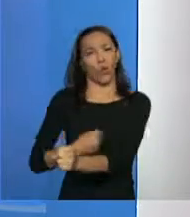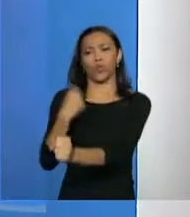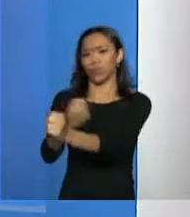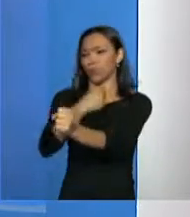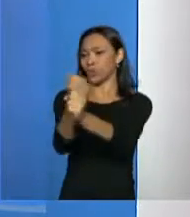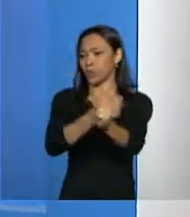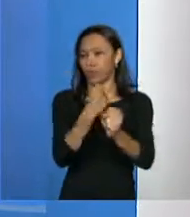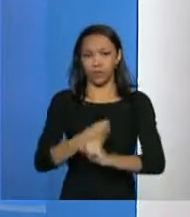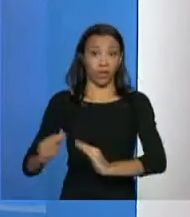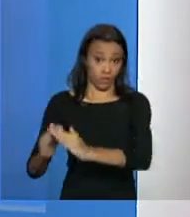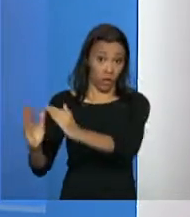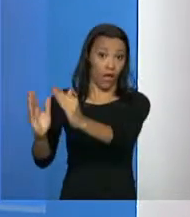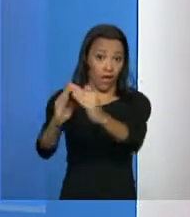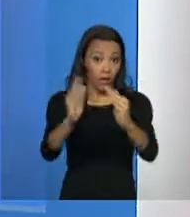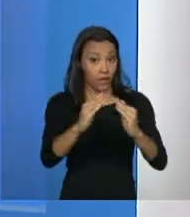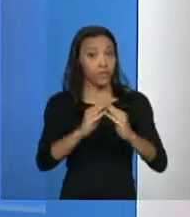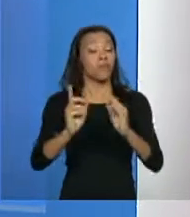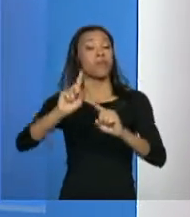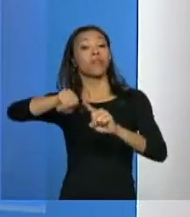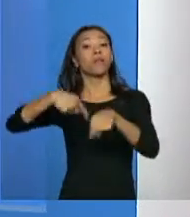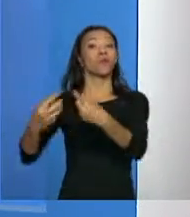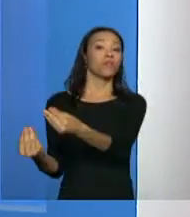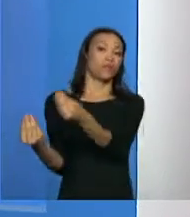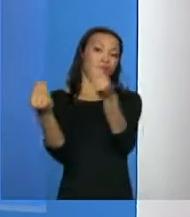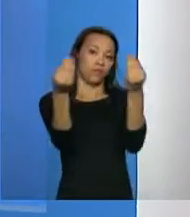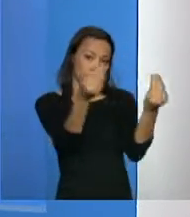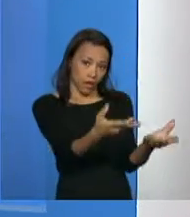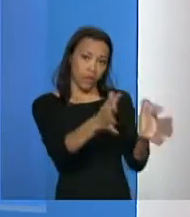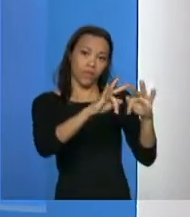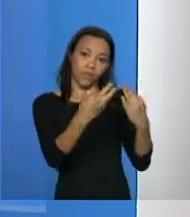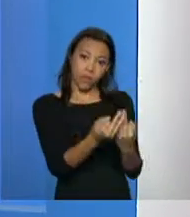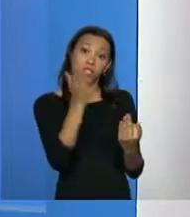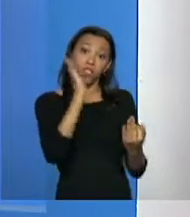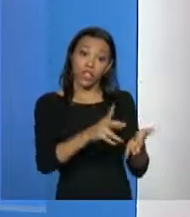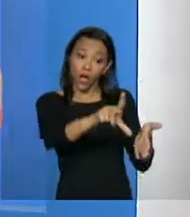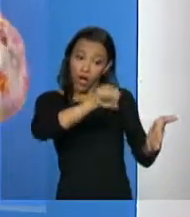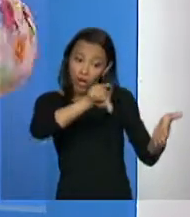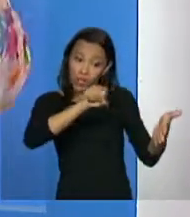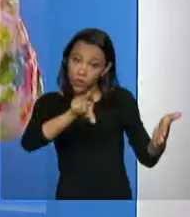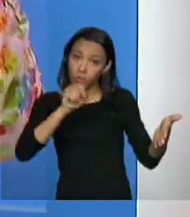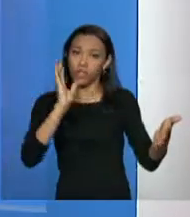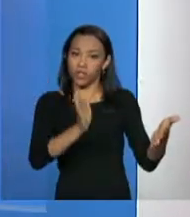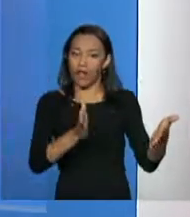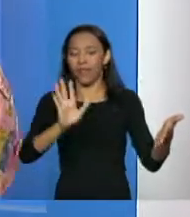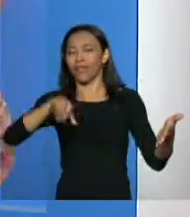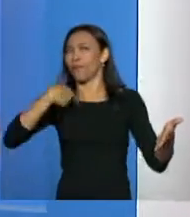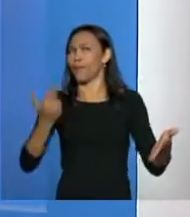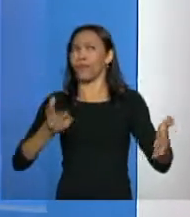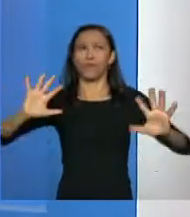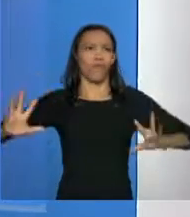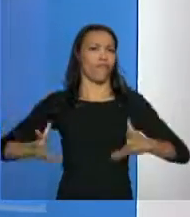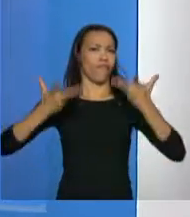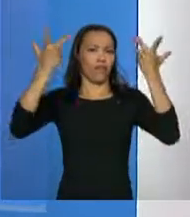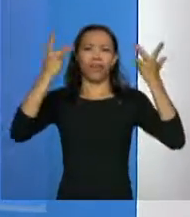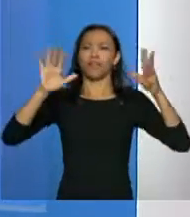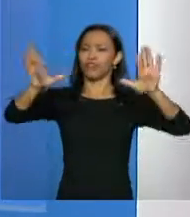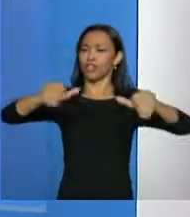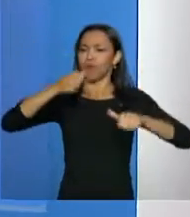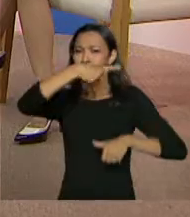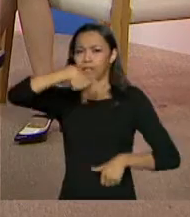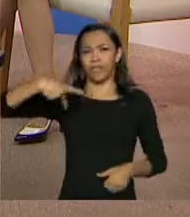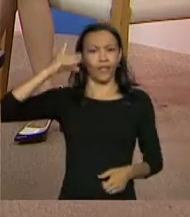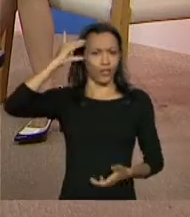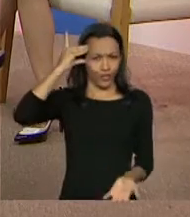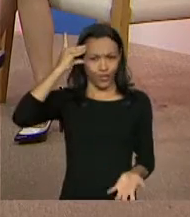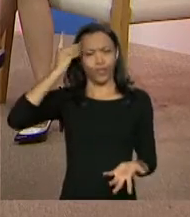fazer a entrega das casas para aquelas famílias que foram selecionadas. Aí é que vai ter o evento com a Dilma, para a entrega da chave,